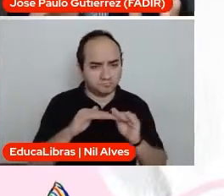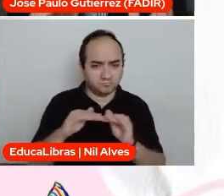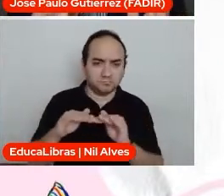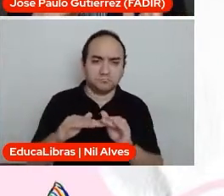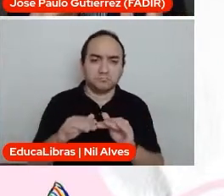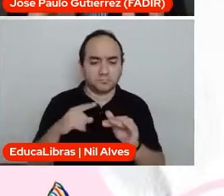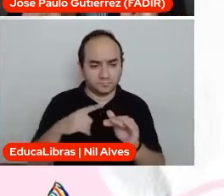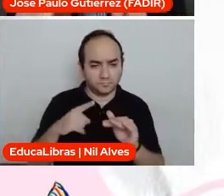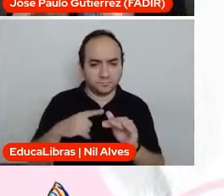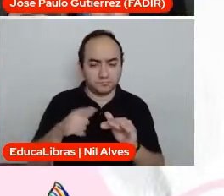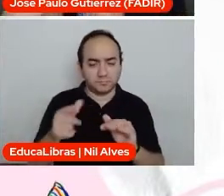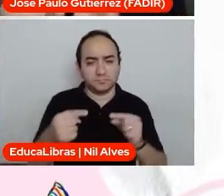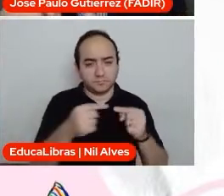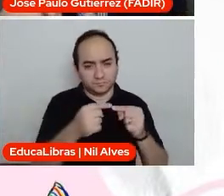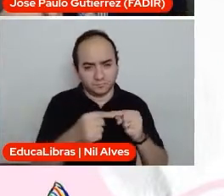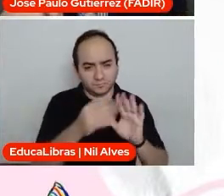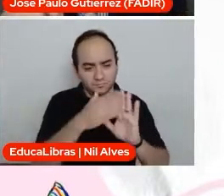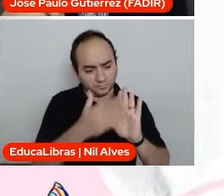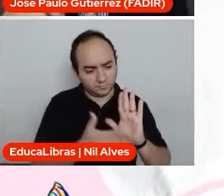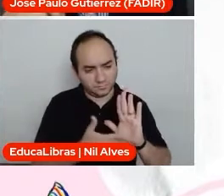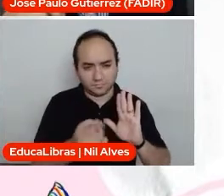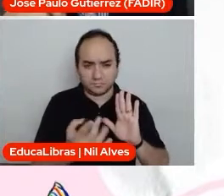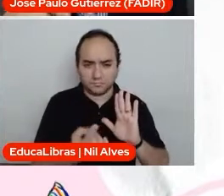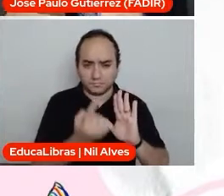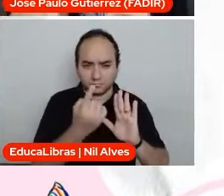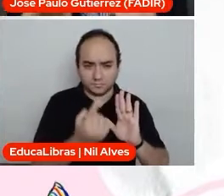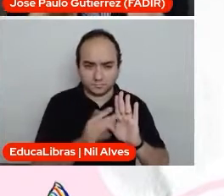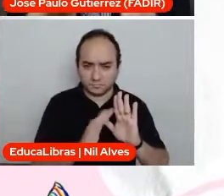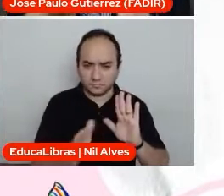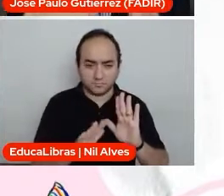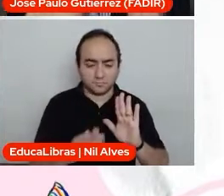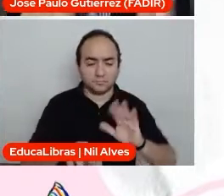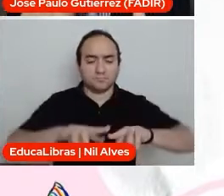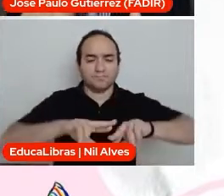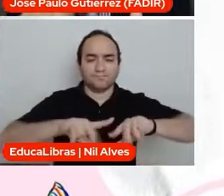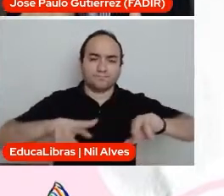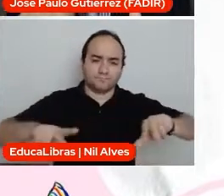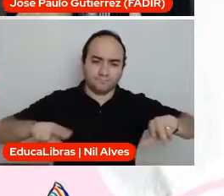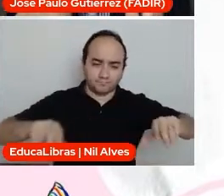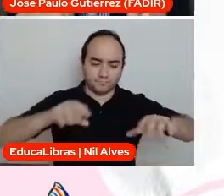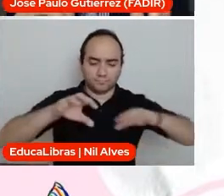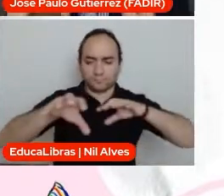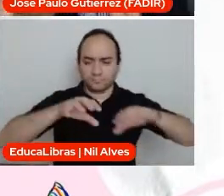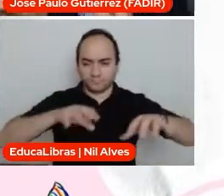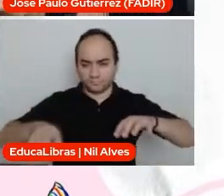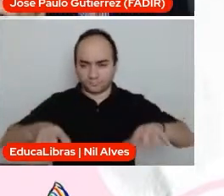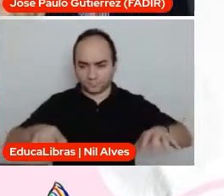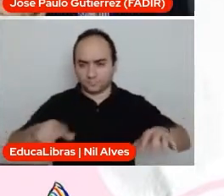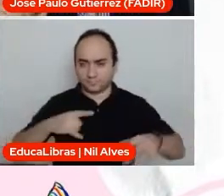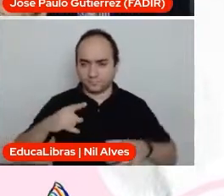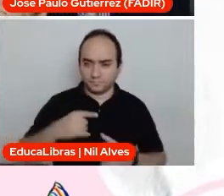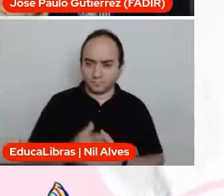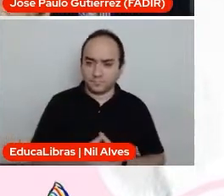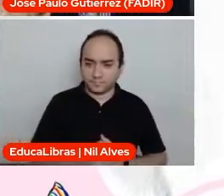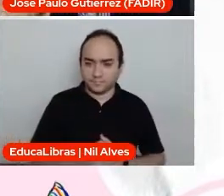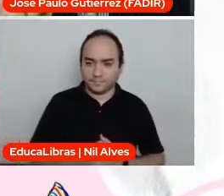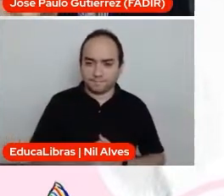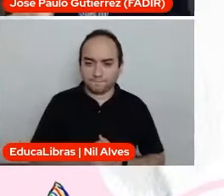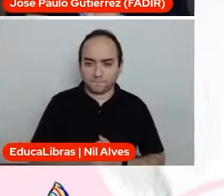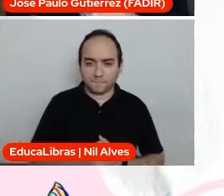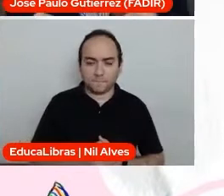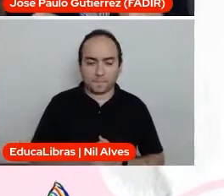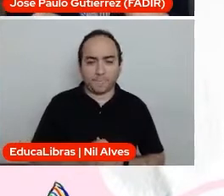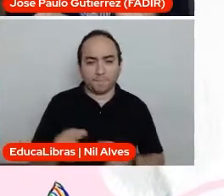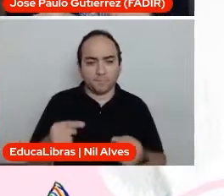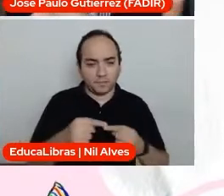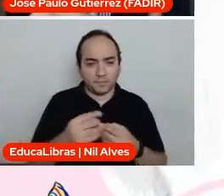ele pode ser aplicado por várias matérias, por várias áreas e também é interdisciplinar, ele